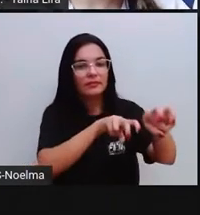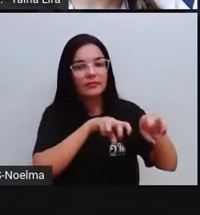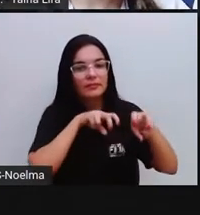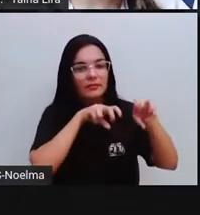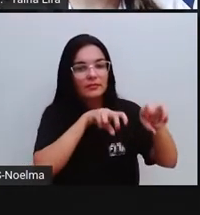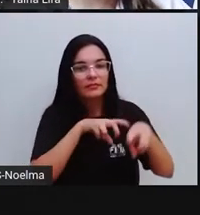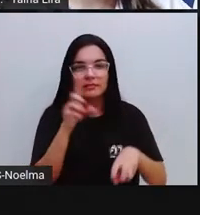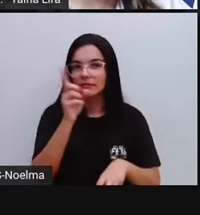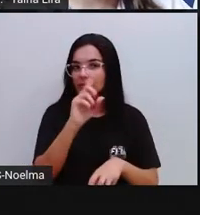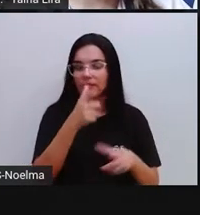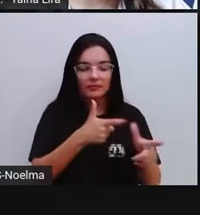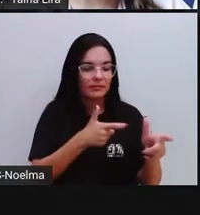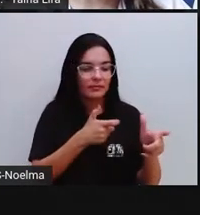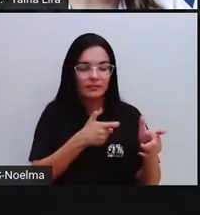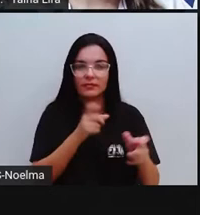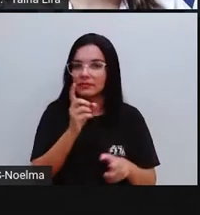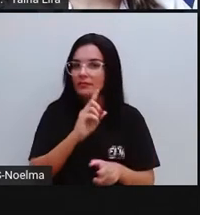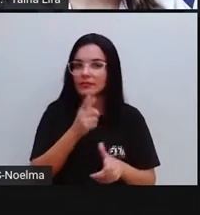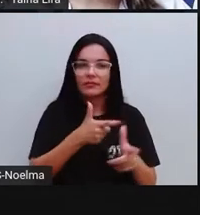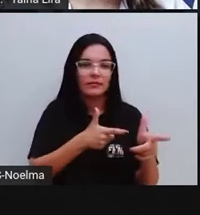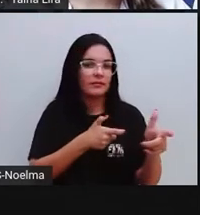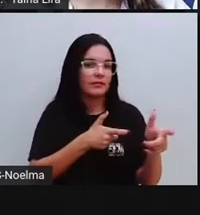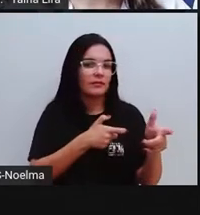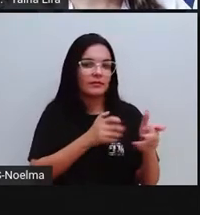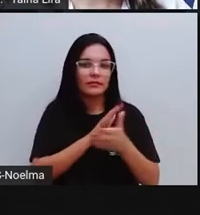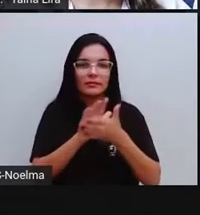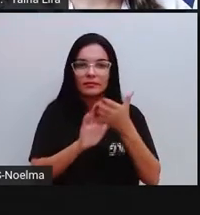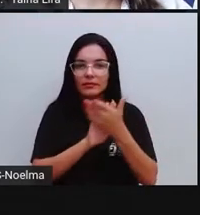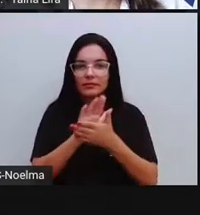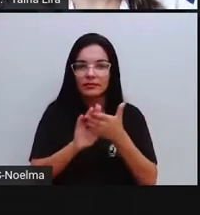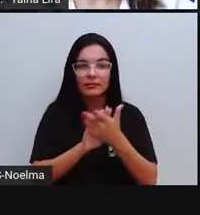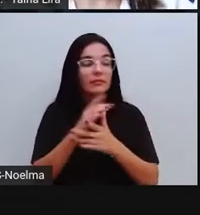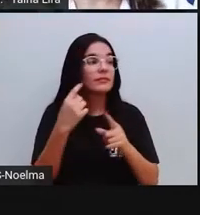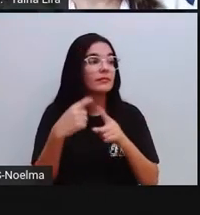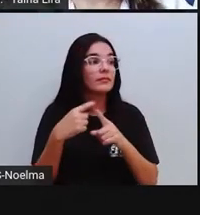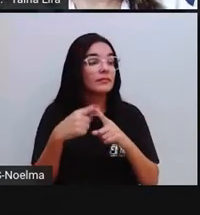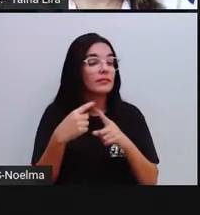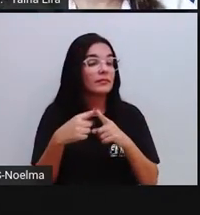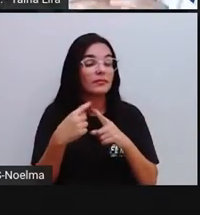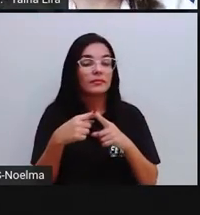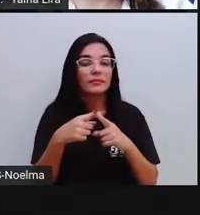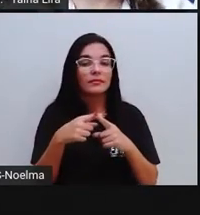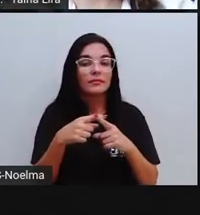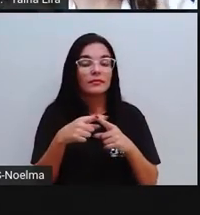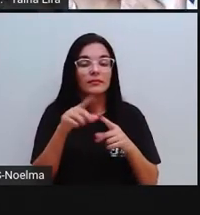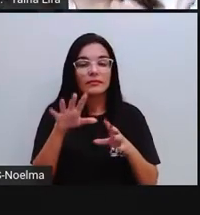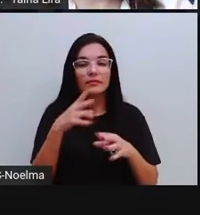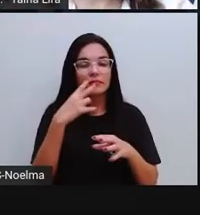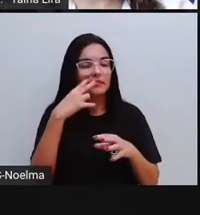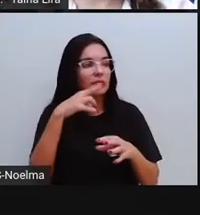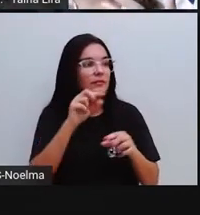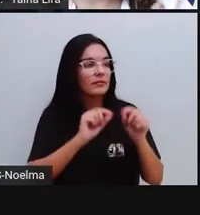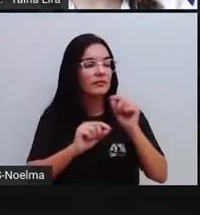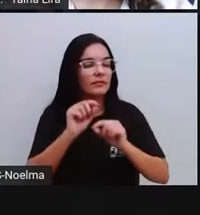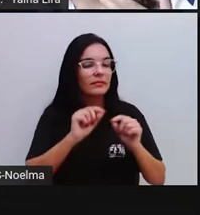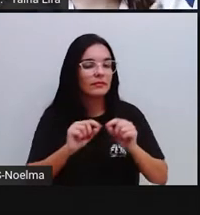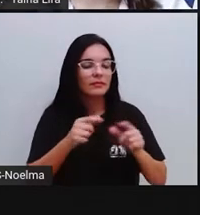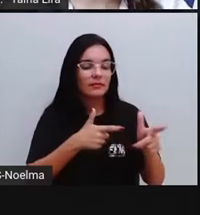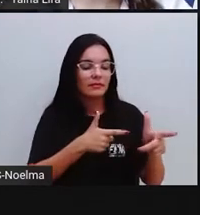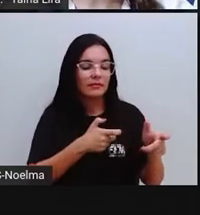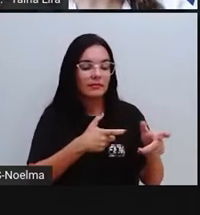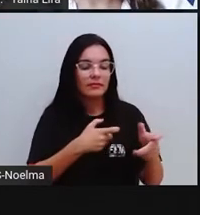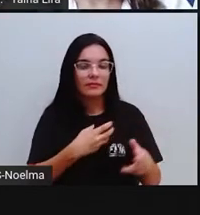eles não caçam, tá? Eles não caçam, porque eles vêm ali nos elementos da